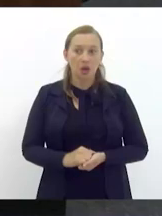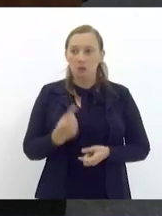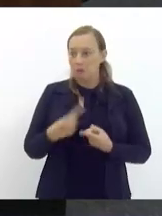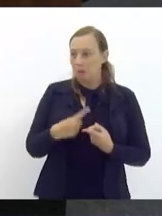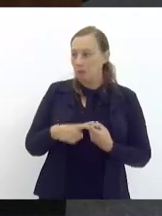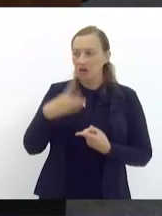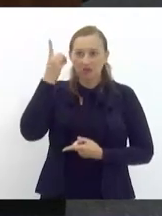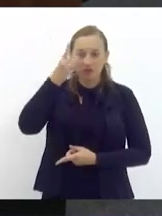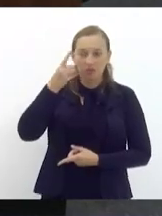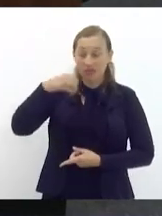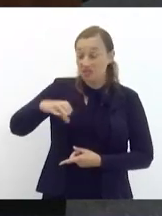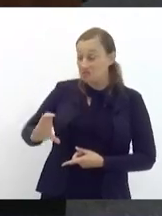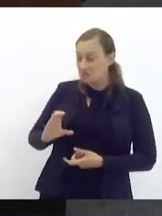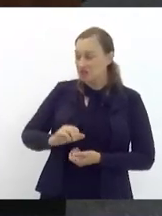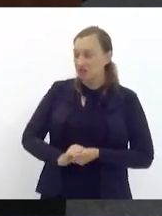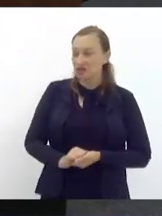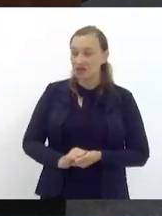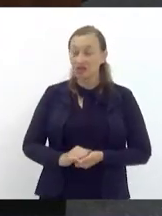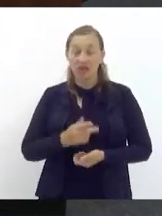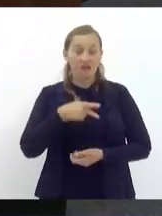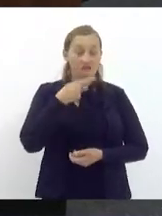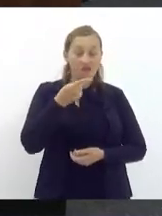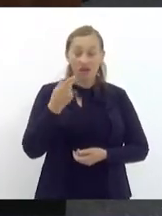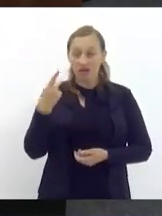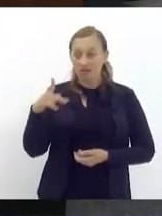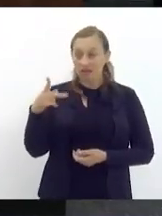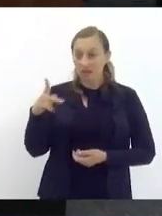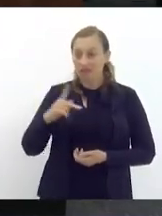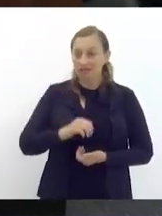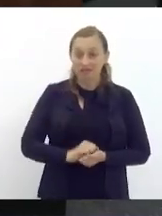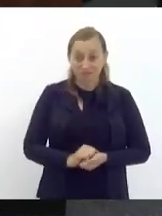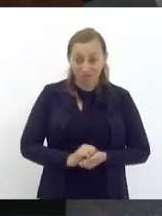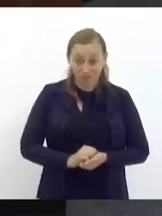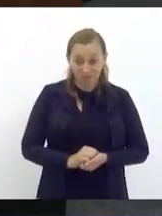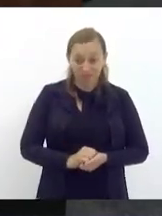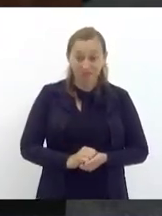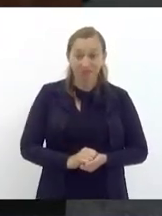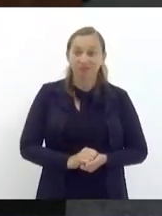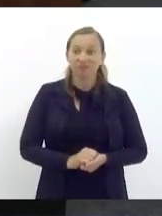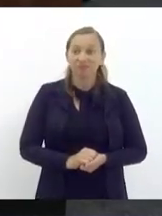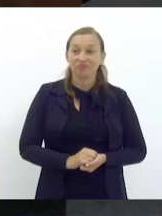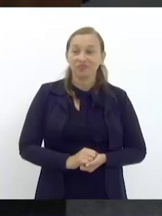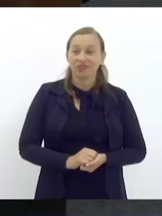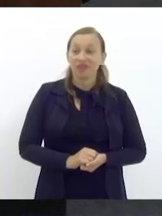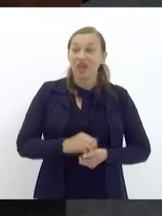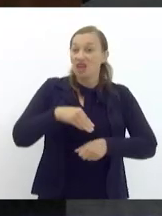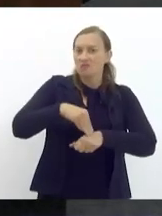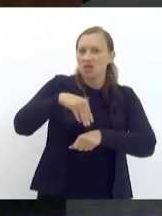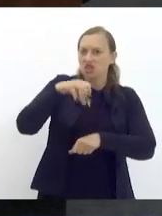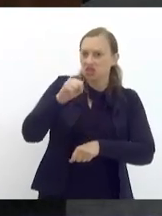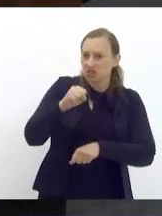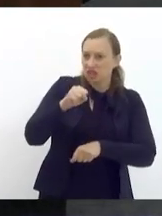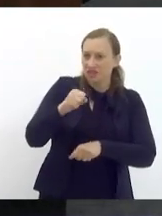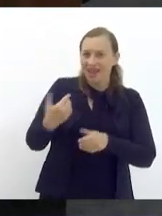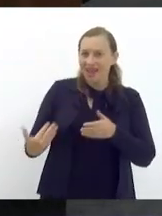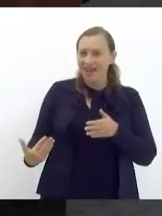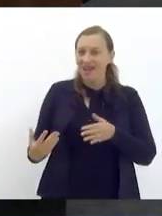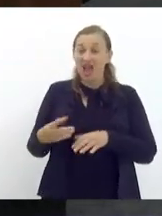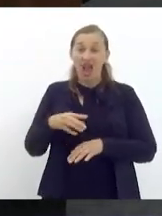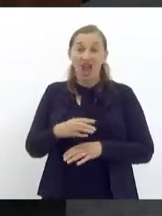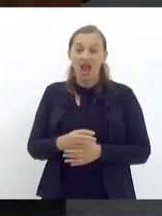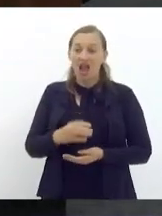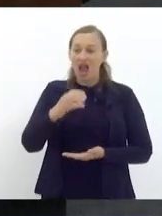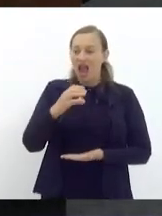o deputado Carlos Mink no seu discurso fez mestrado e a tese de